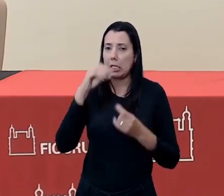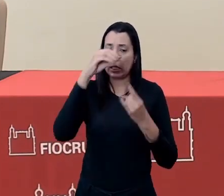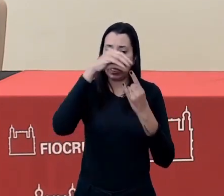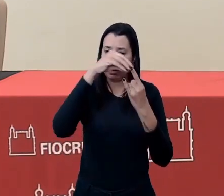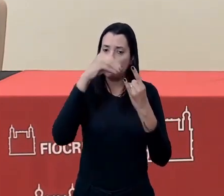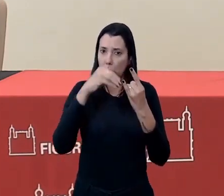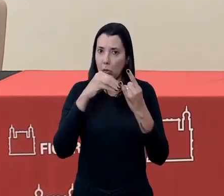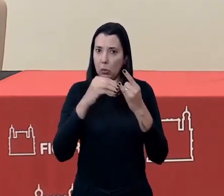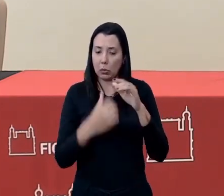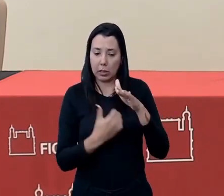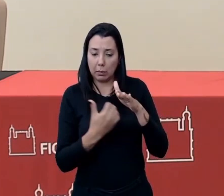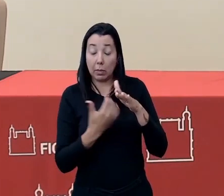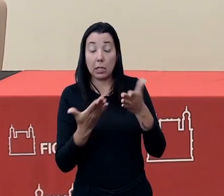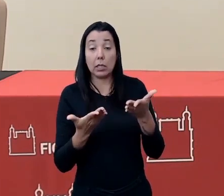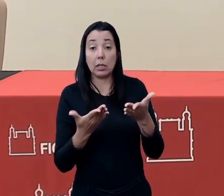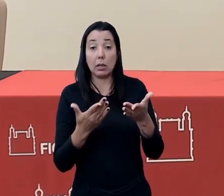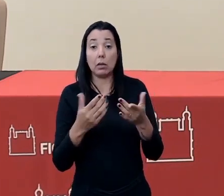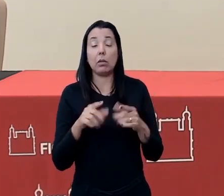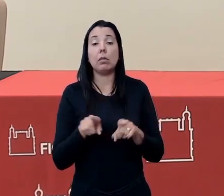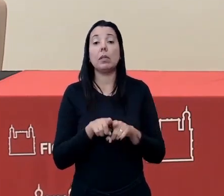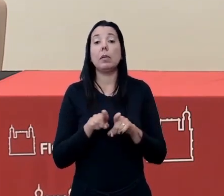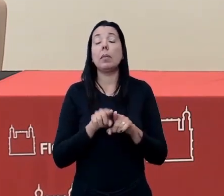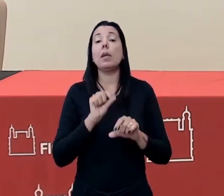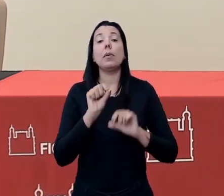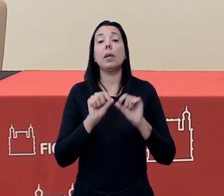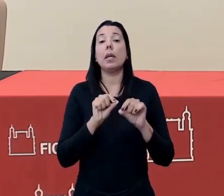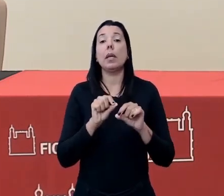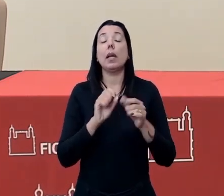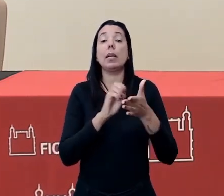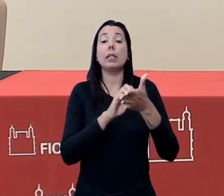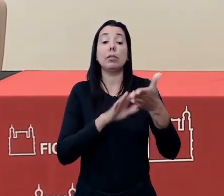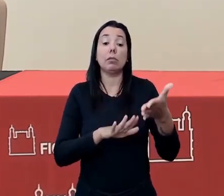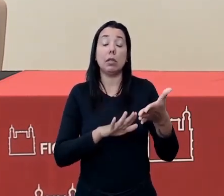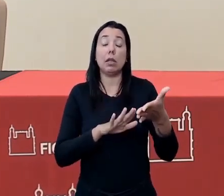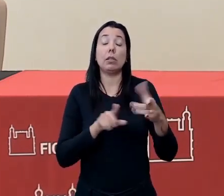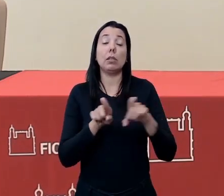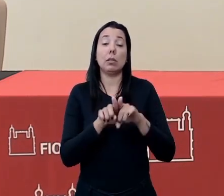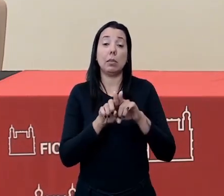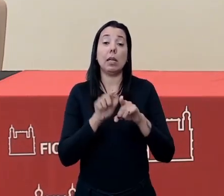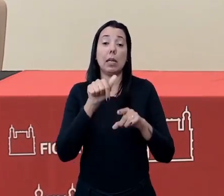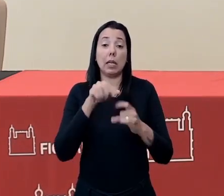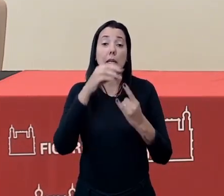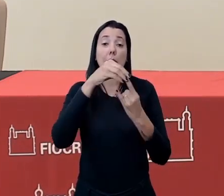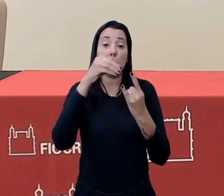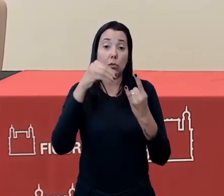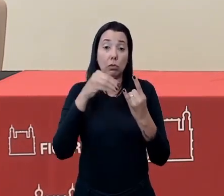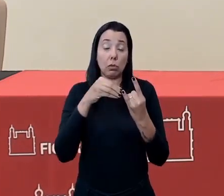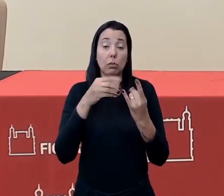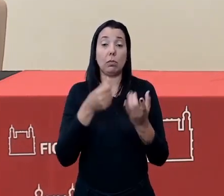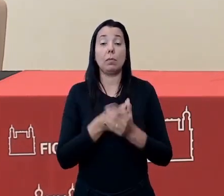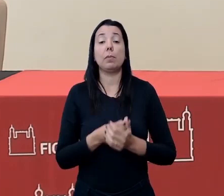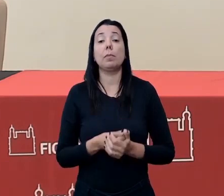conhecem a nossa unidade, e não conhecem também as atividades, de modo geral, assim, a fundo,